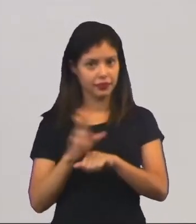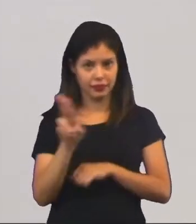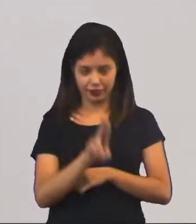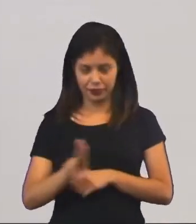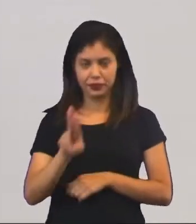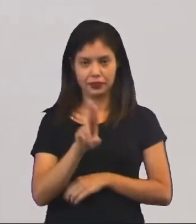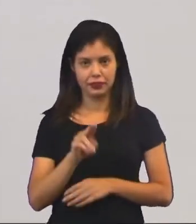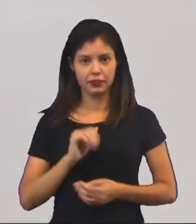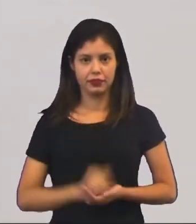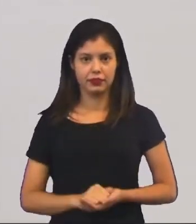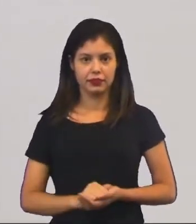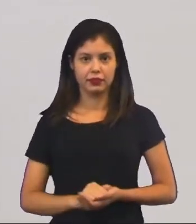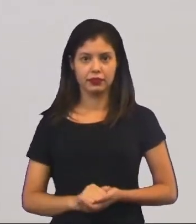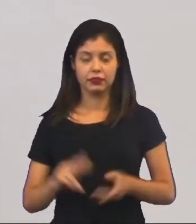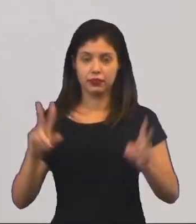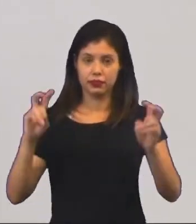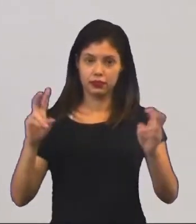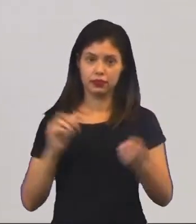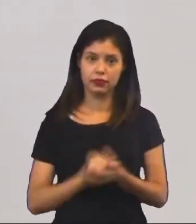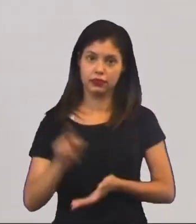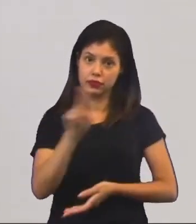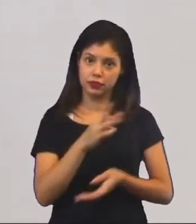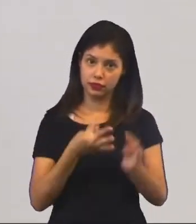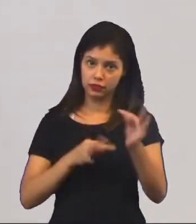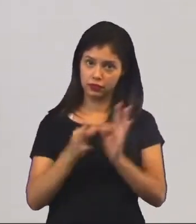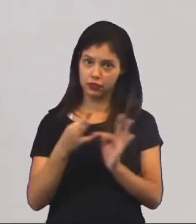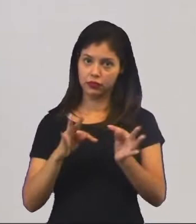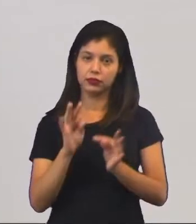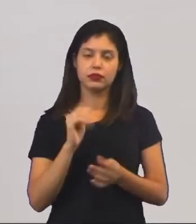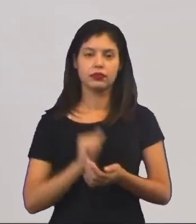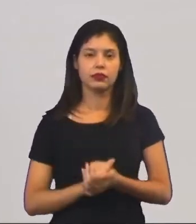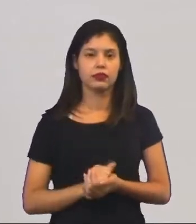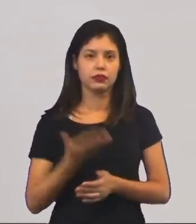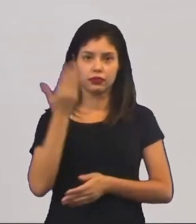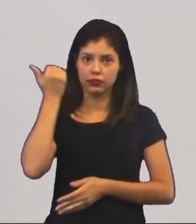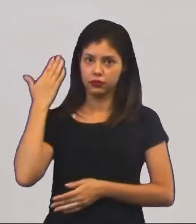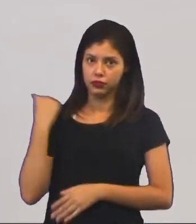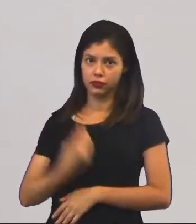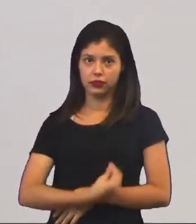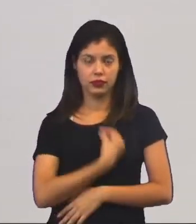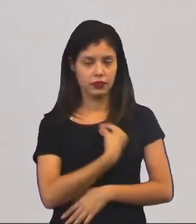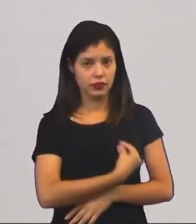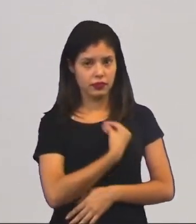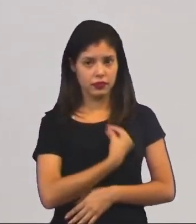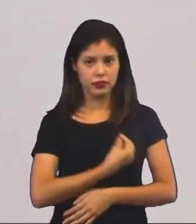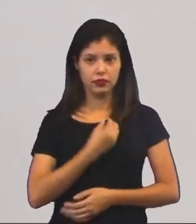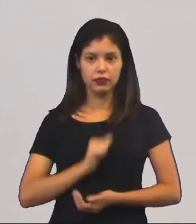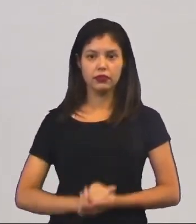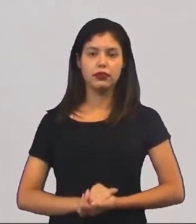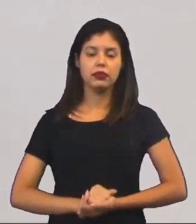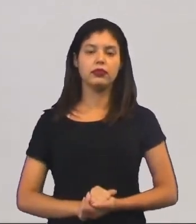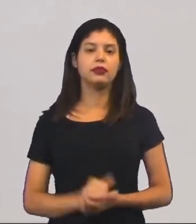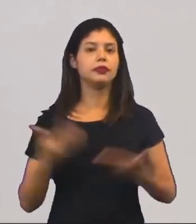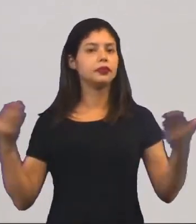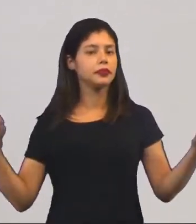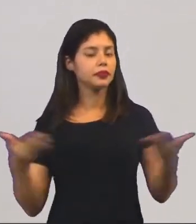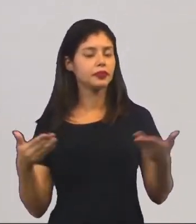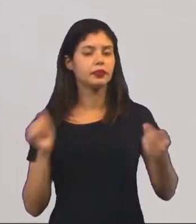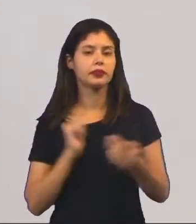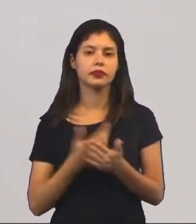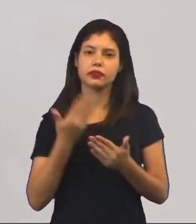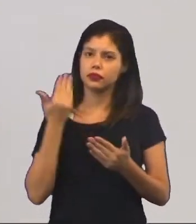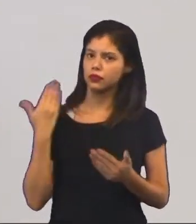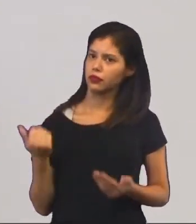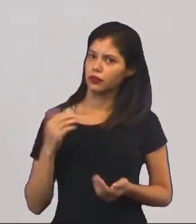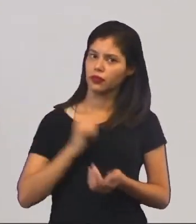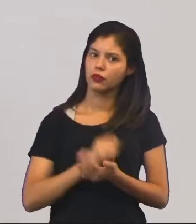usa essa temática, uso de tecnologias no passado e no presente. Agora, antes